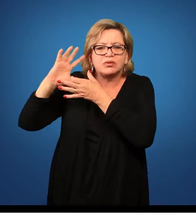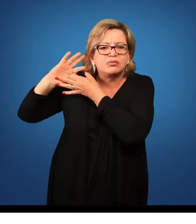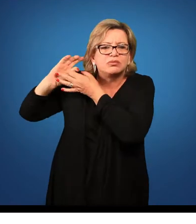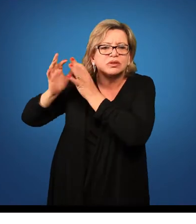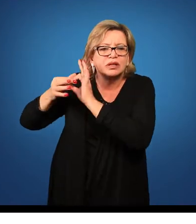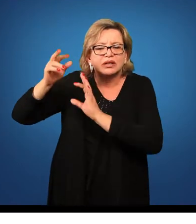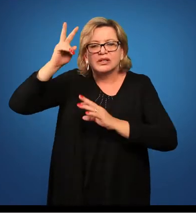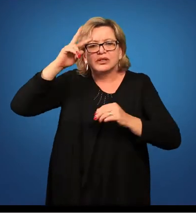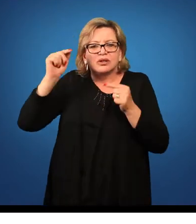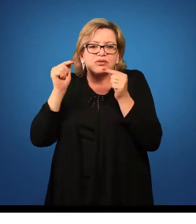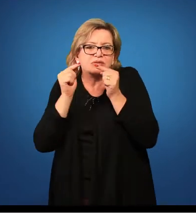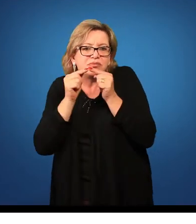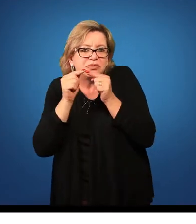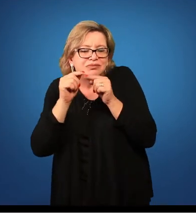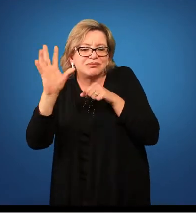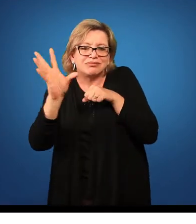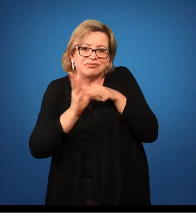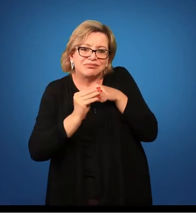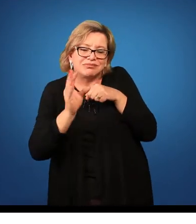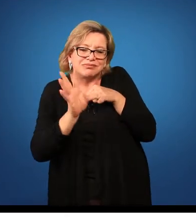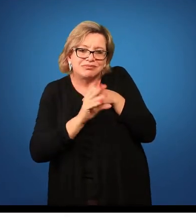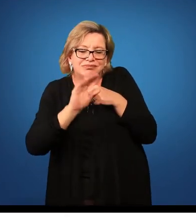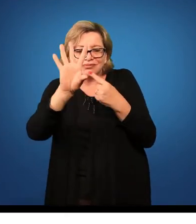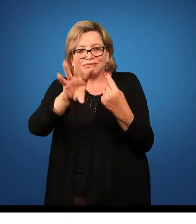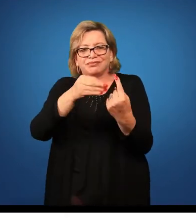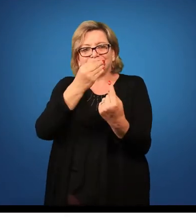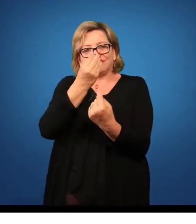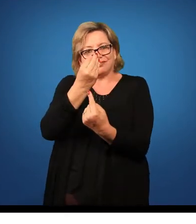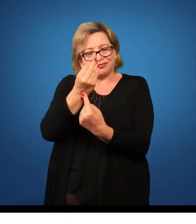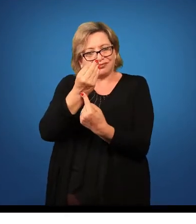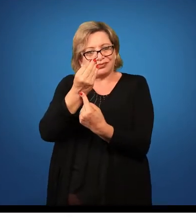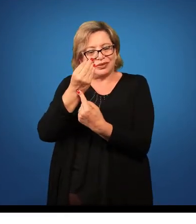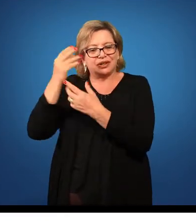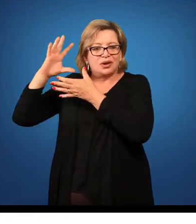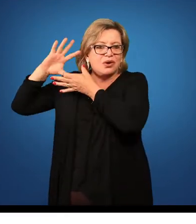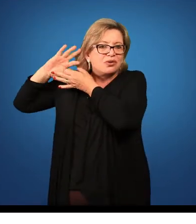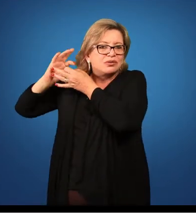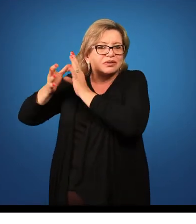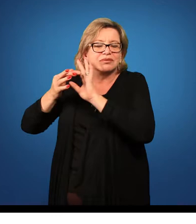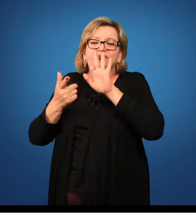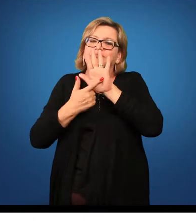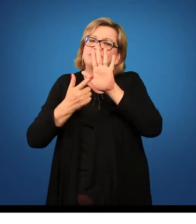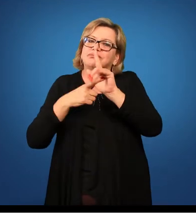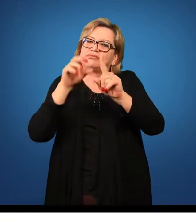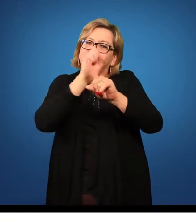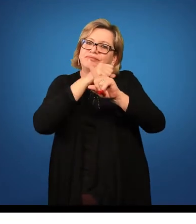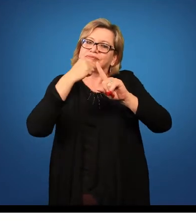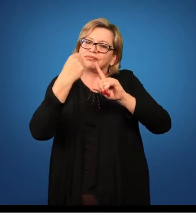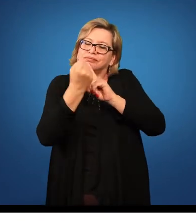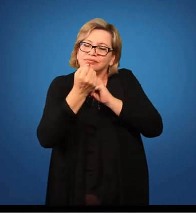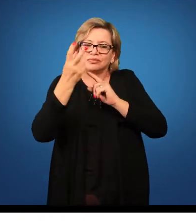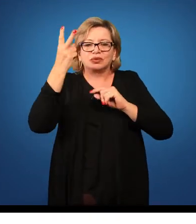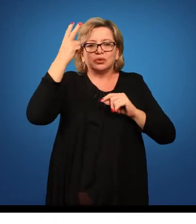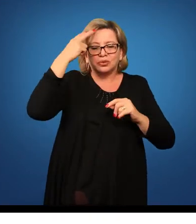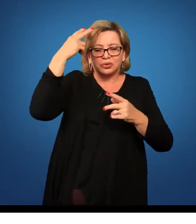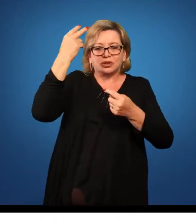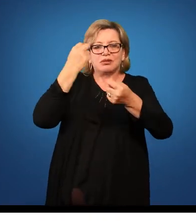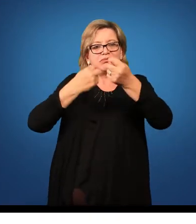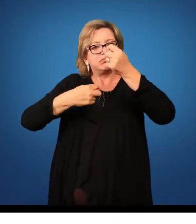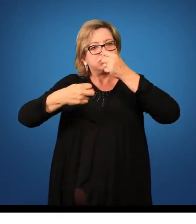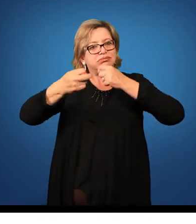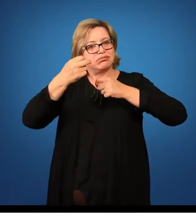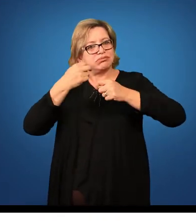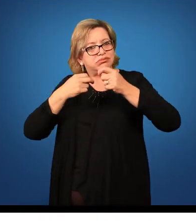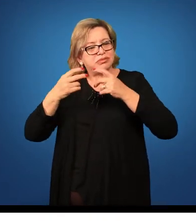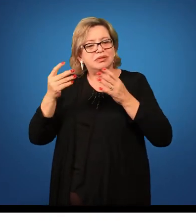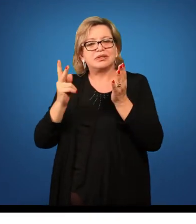arte. Então, esse contexto, ele vai revelar aspectos sociais, culturais, econômicos, presentes